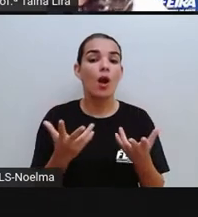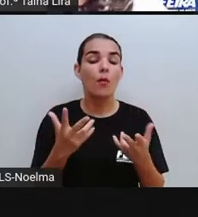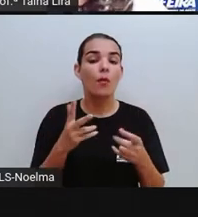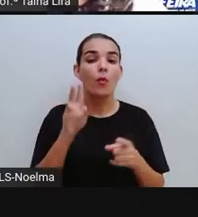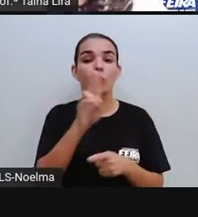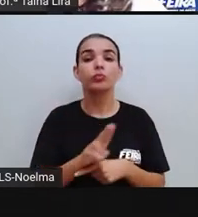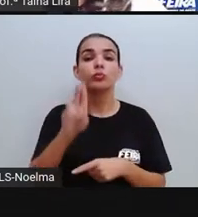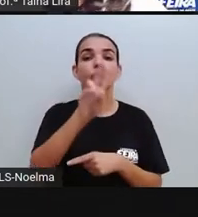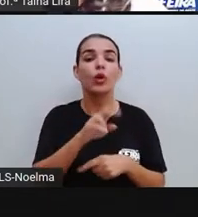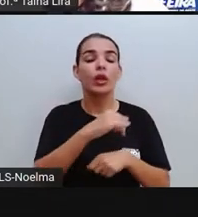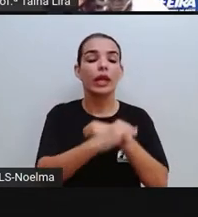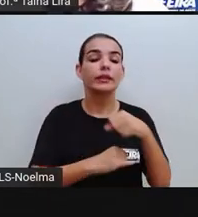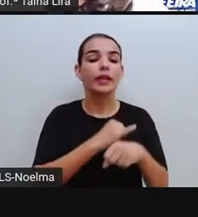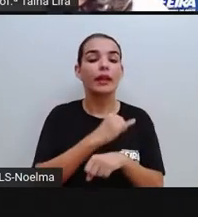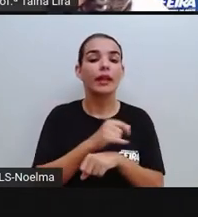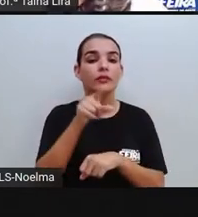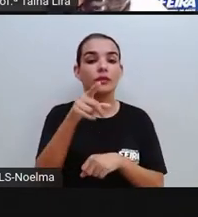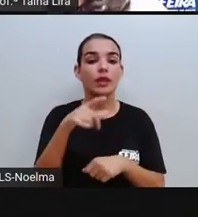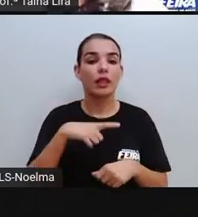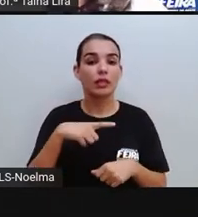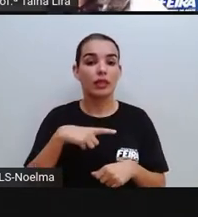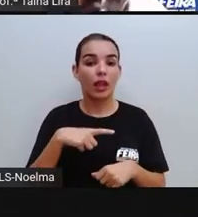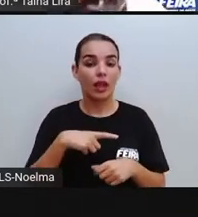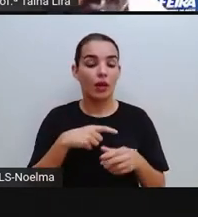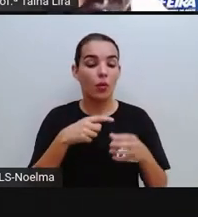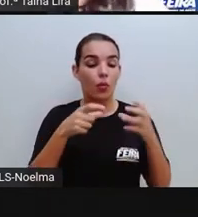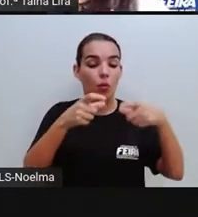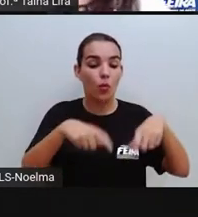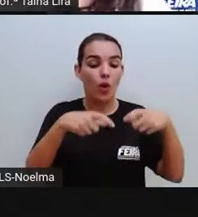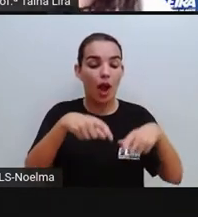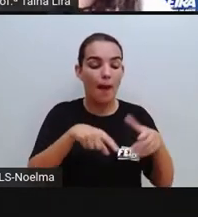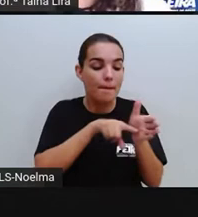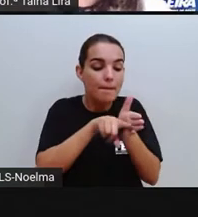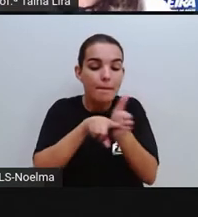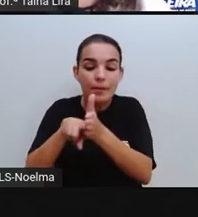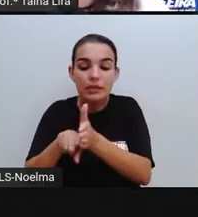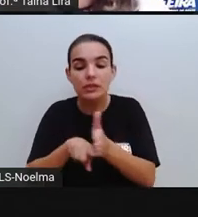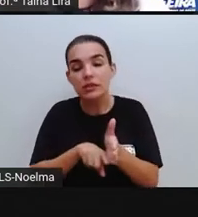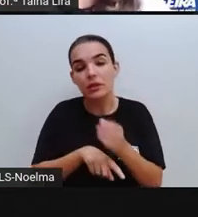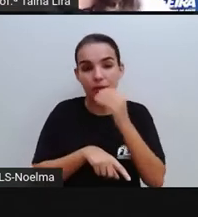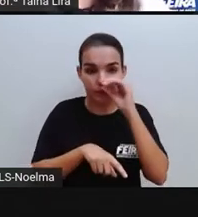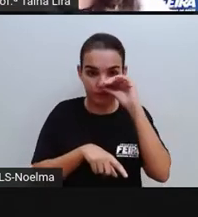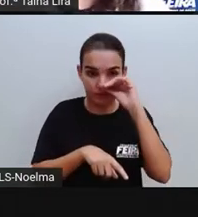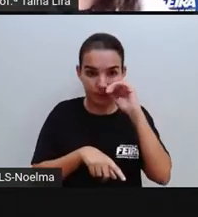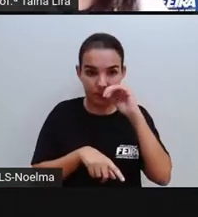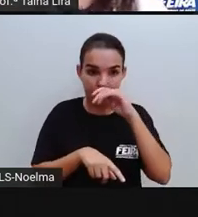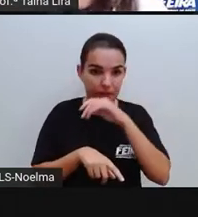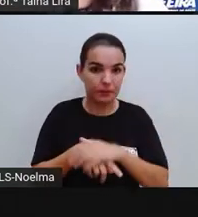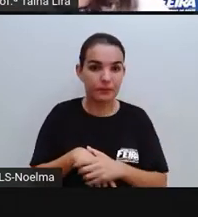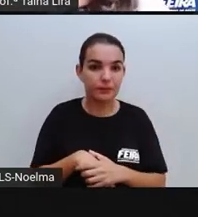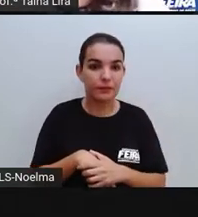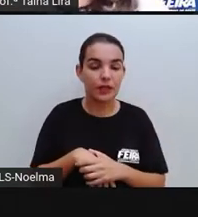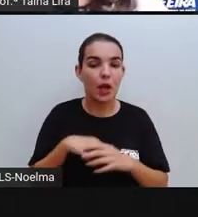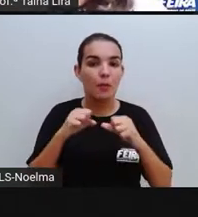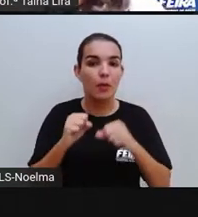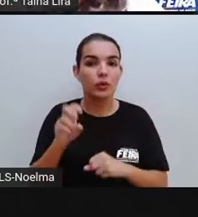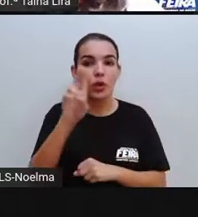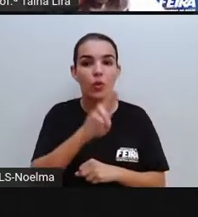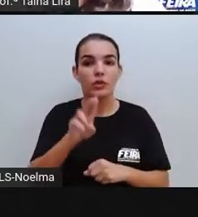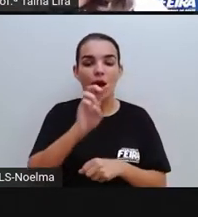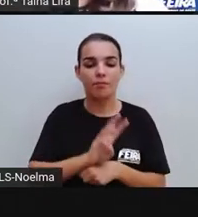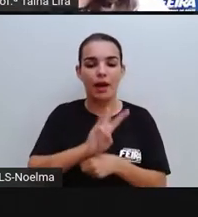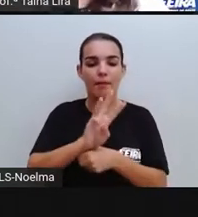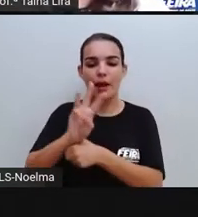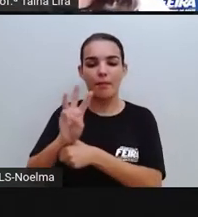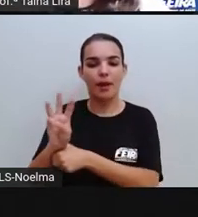utilizadas e qual ponte, né? Que você utilizou. Então, a gente pode utilizar os sites,